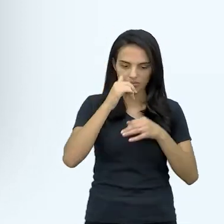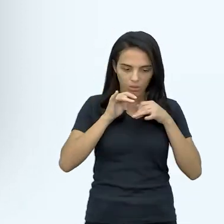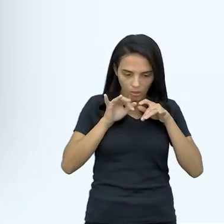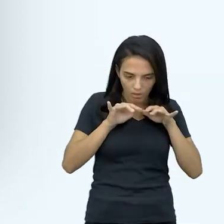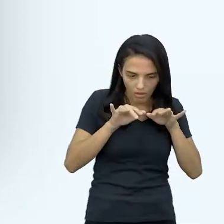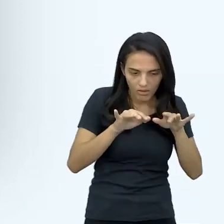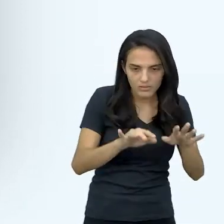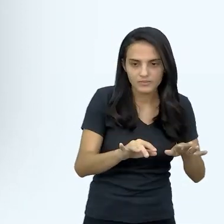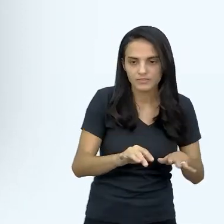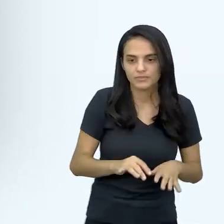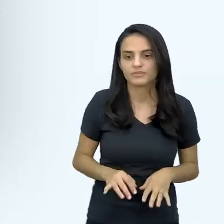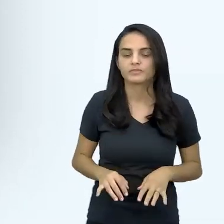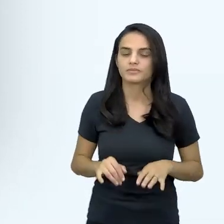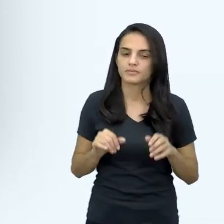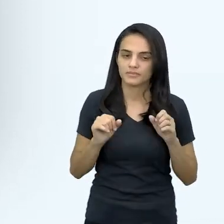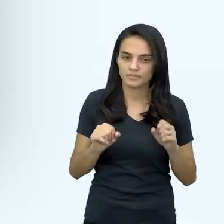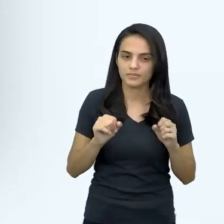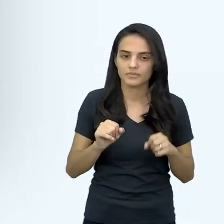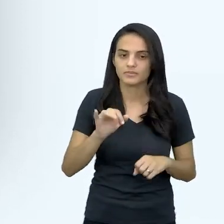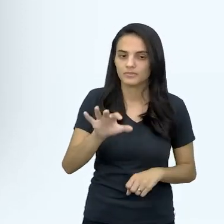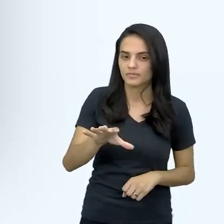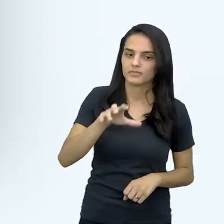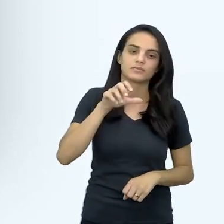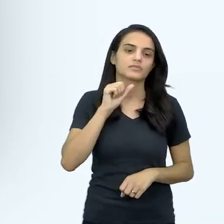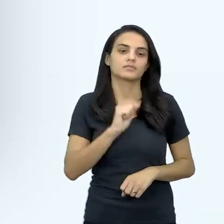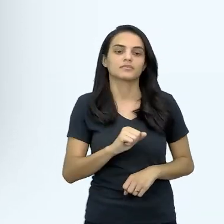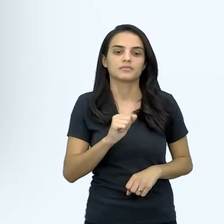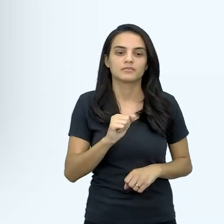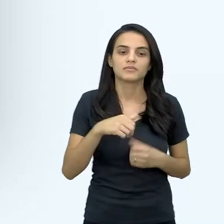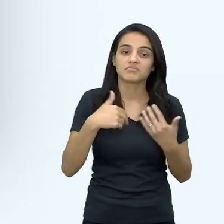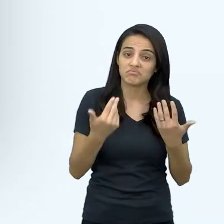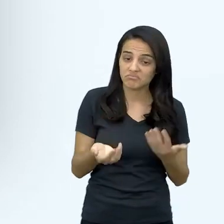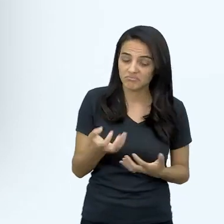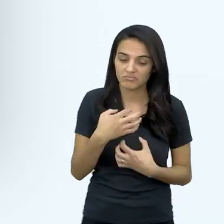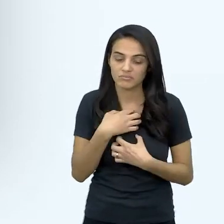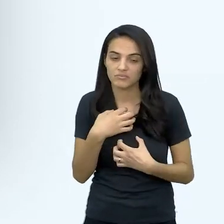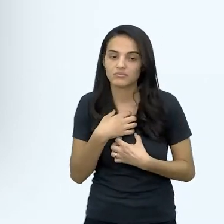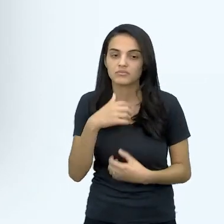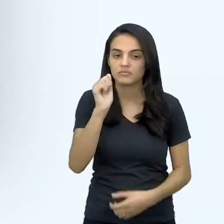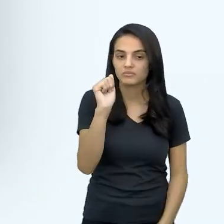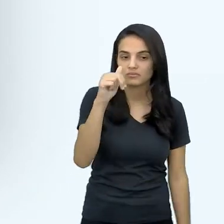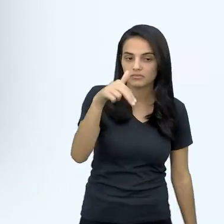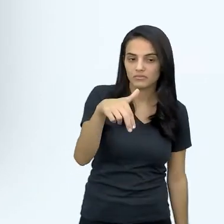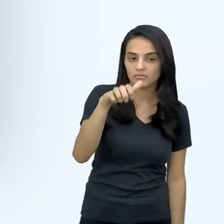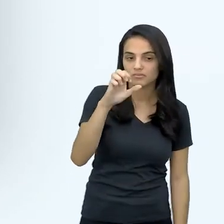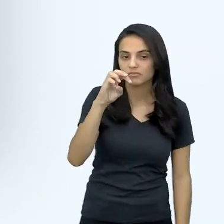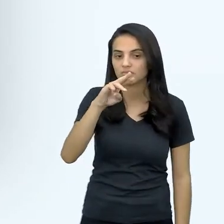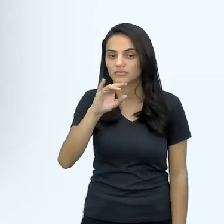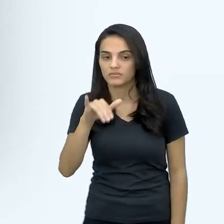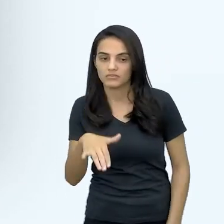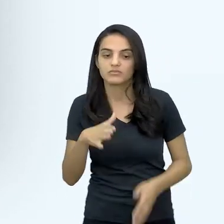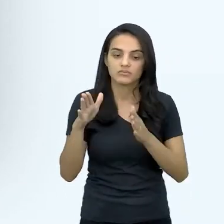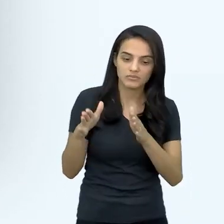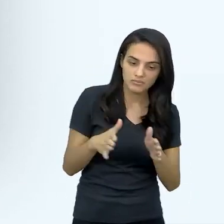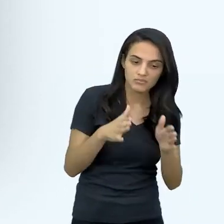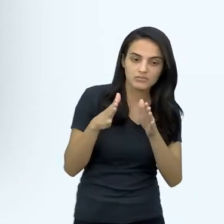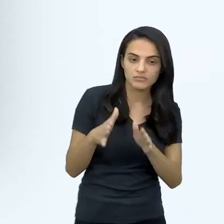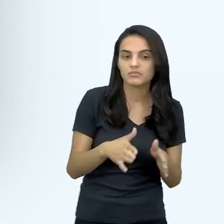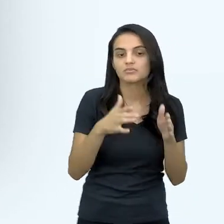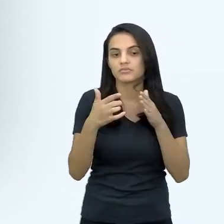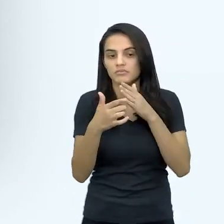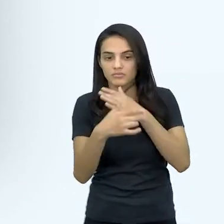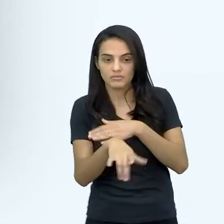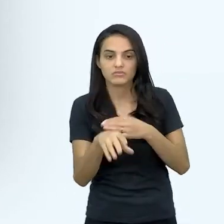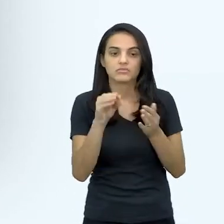falar um pouco dos sintomas, né, em geral, né, anemia produz novamente, né, por falta de ferro,